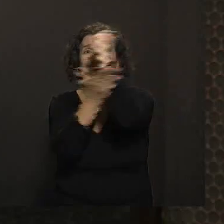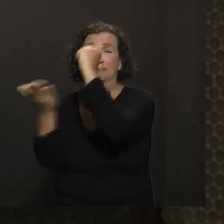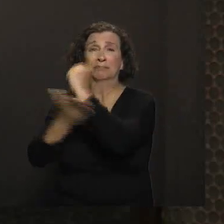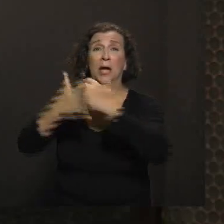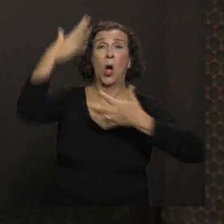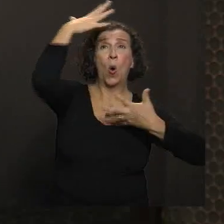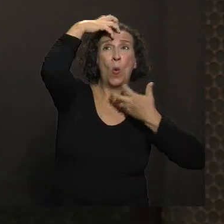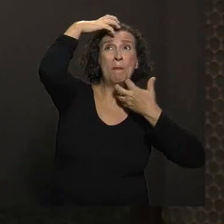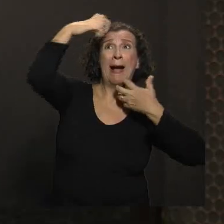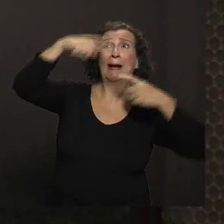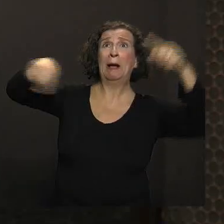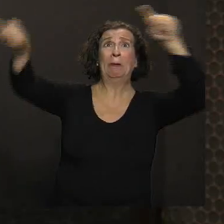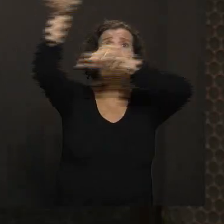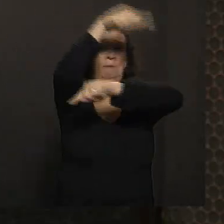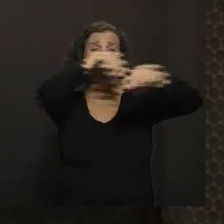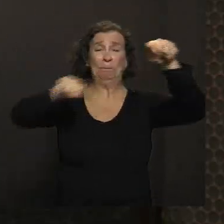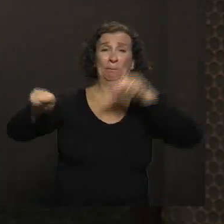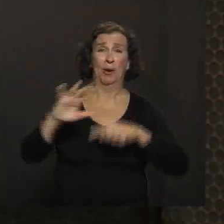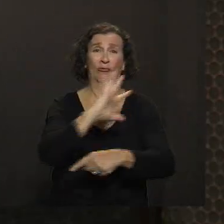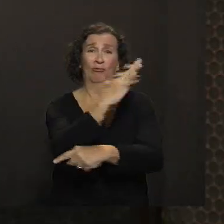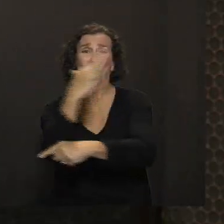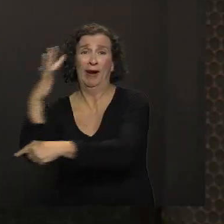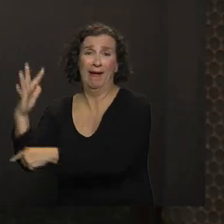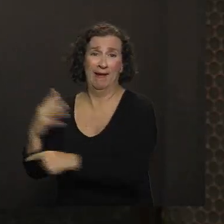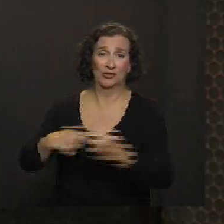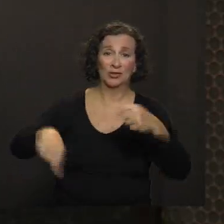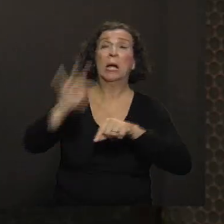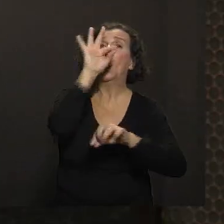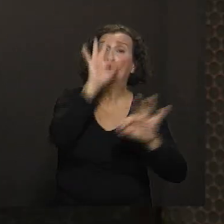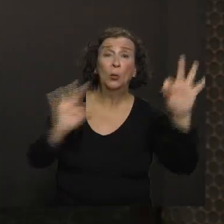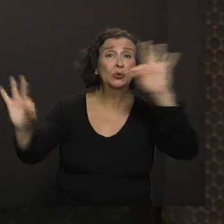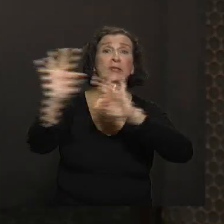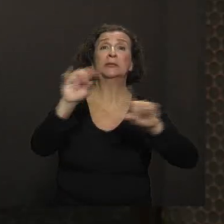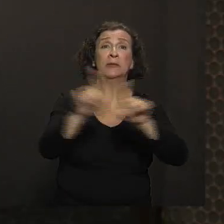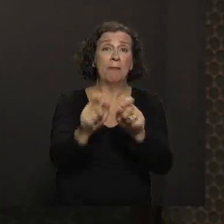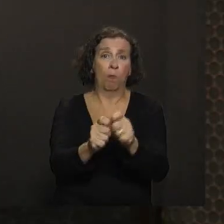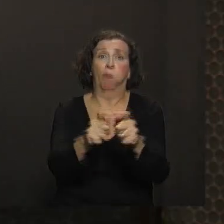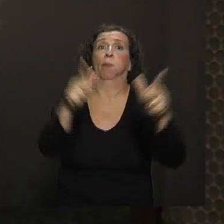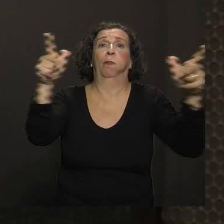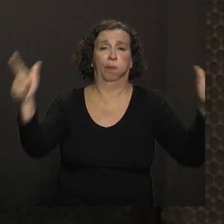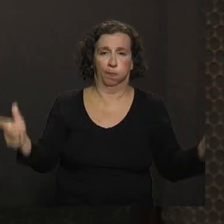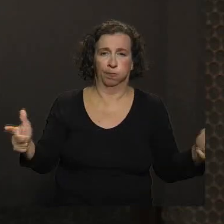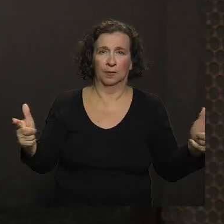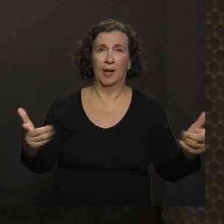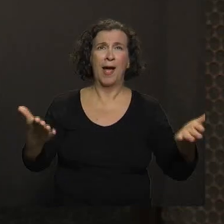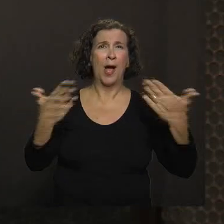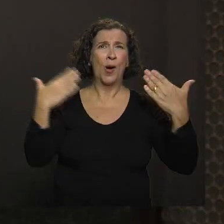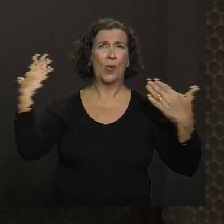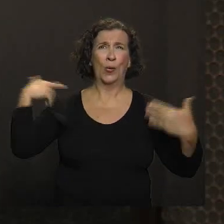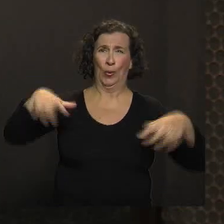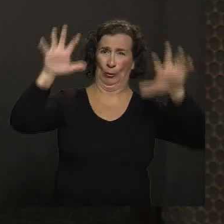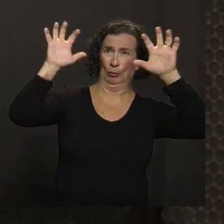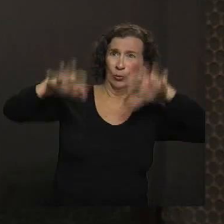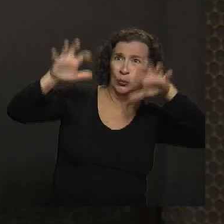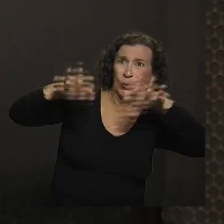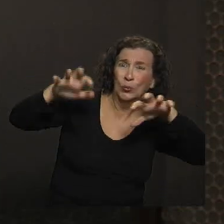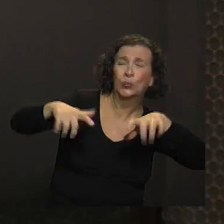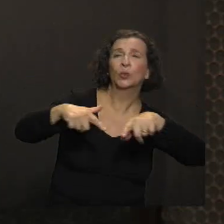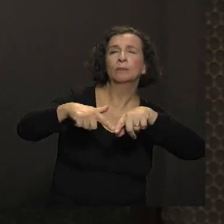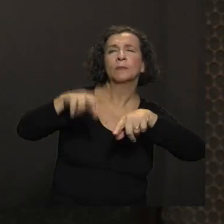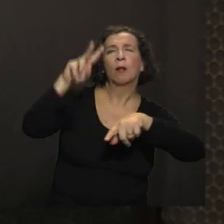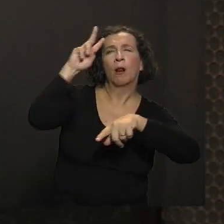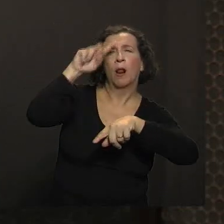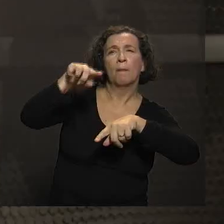estão migrando de uma floresta para outra, os mosquitos também estão aumentando, agora vem, passou o verão aí, chuvas, né? Então,